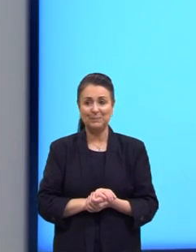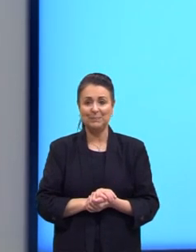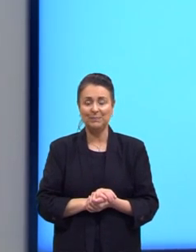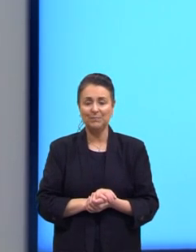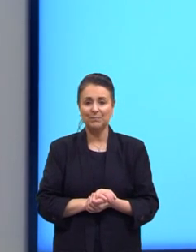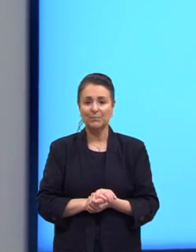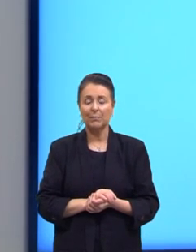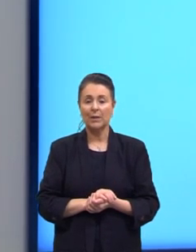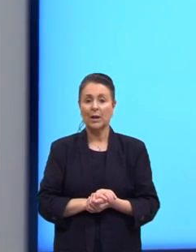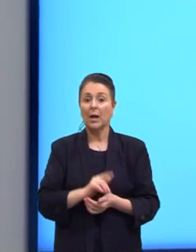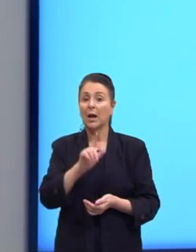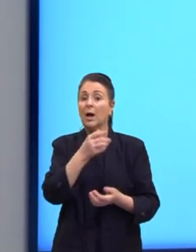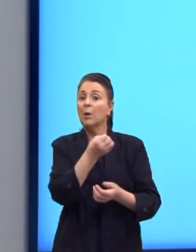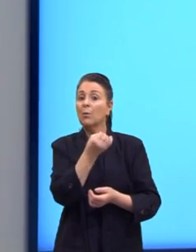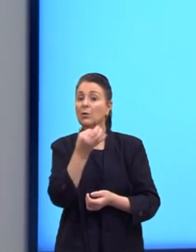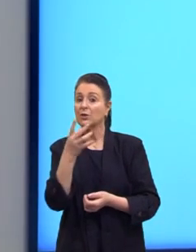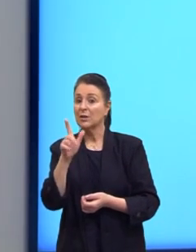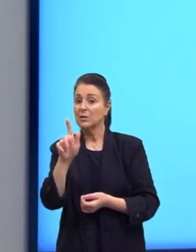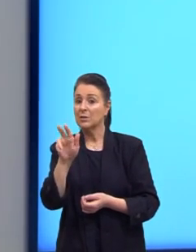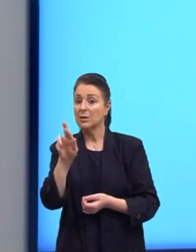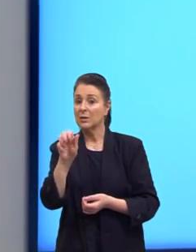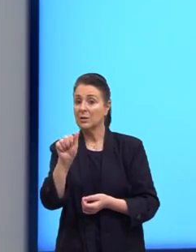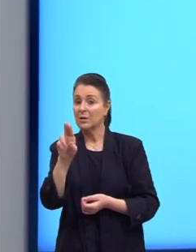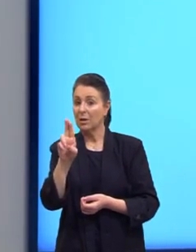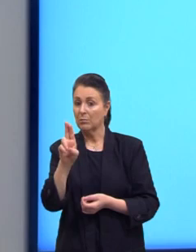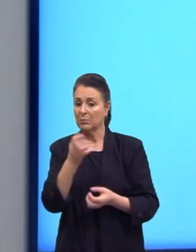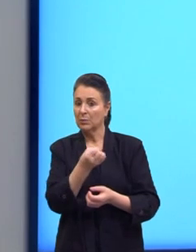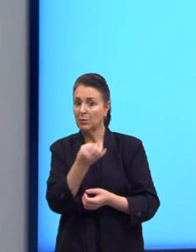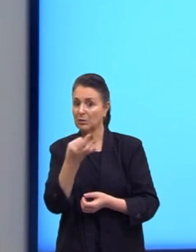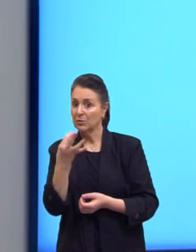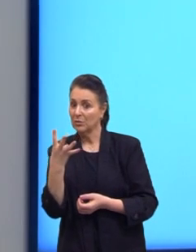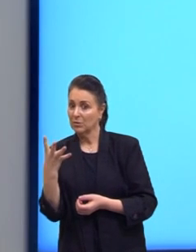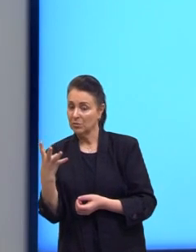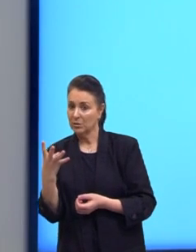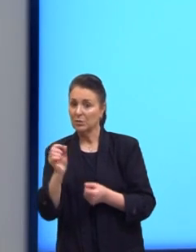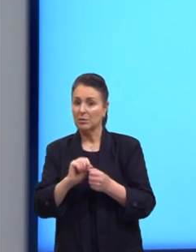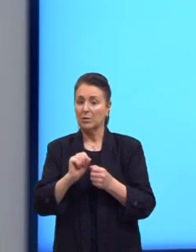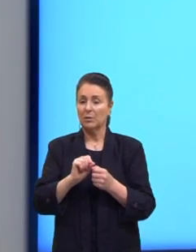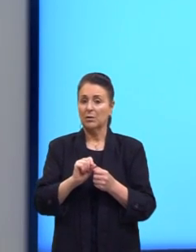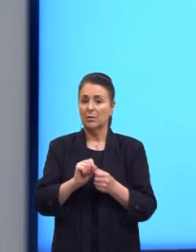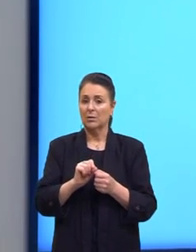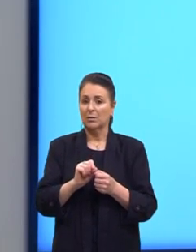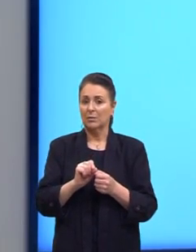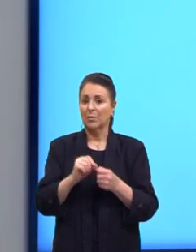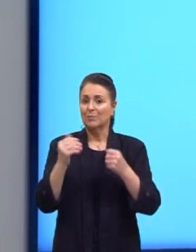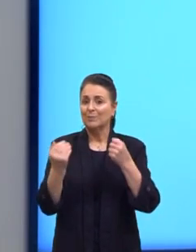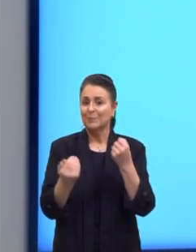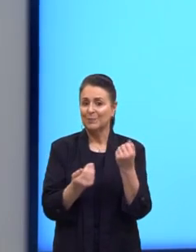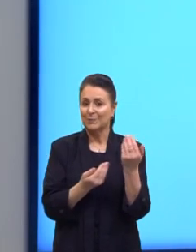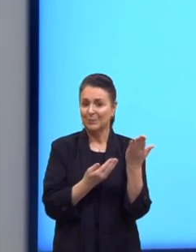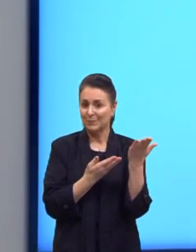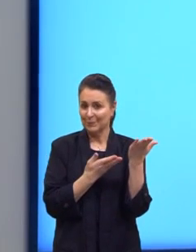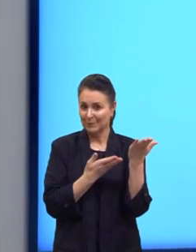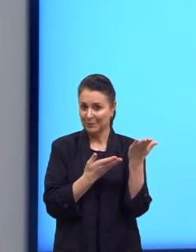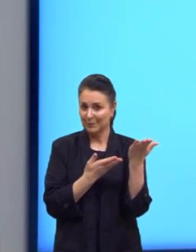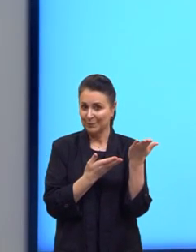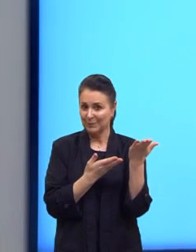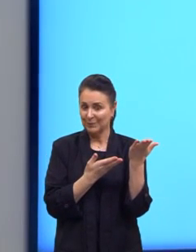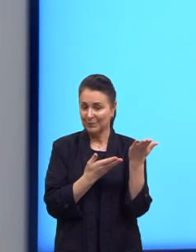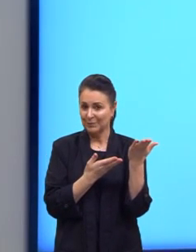O grau, que indica a intensidade de uma ação. Então, very idea, the very idea, lembram?